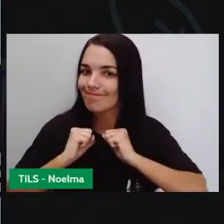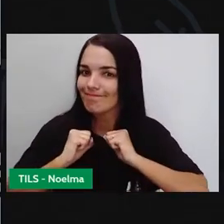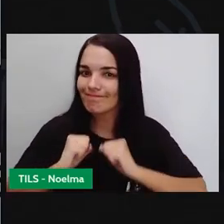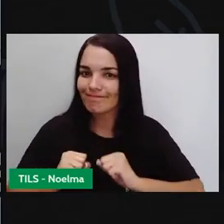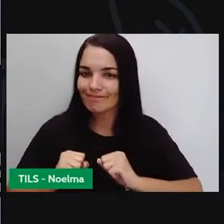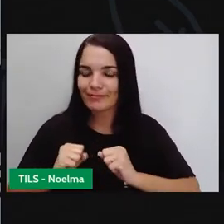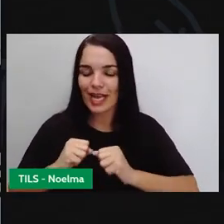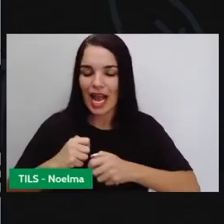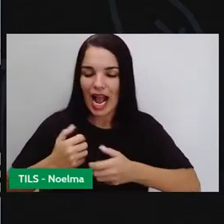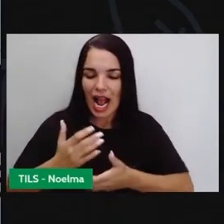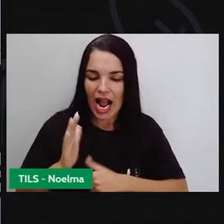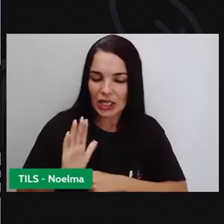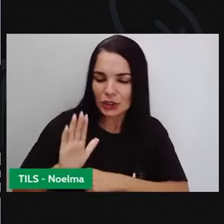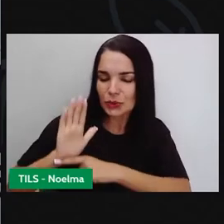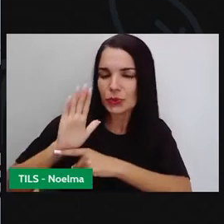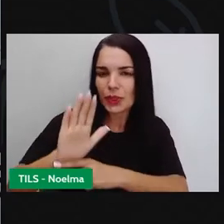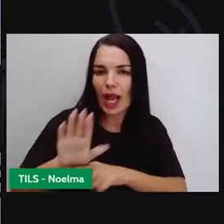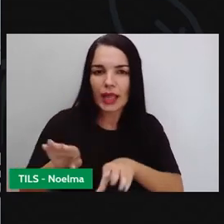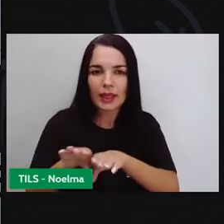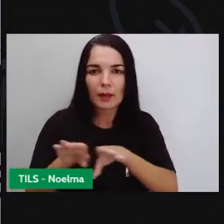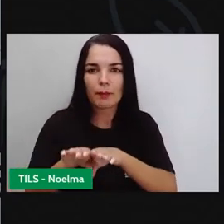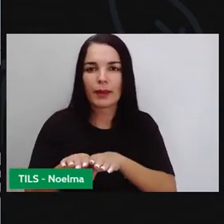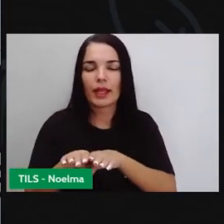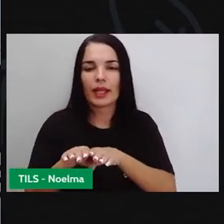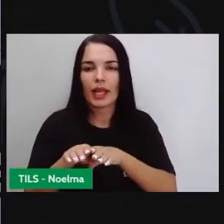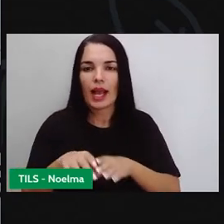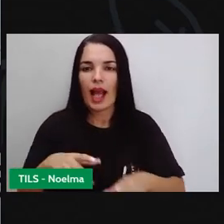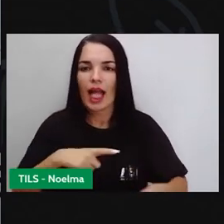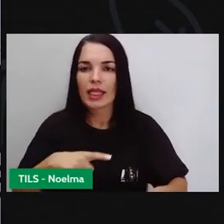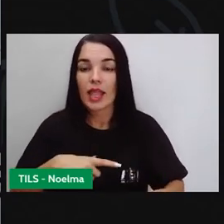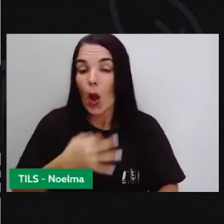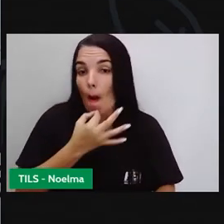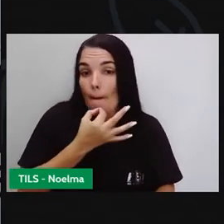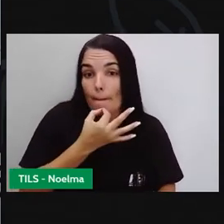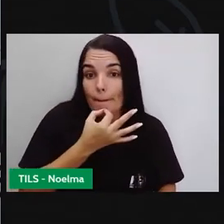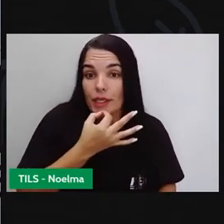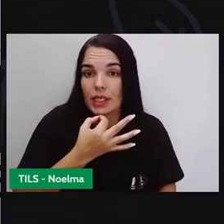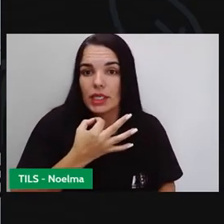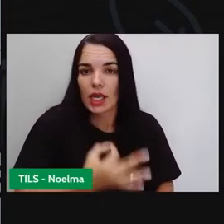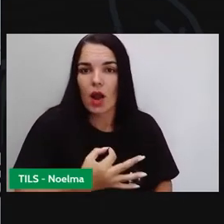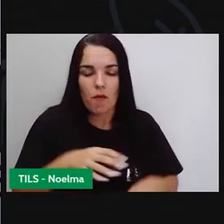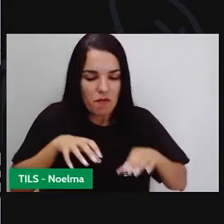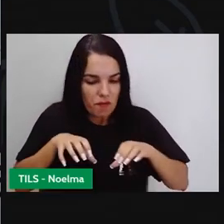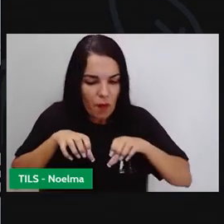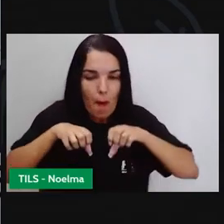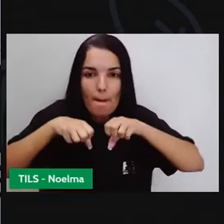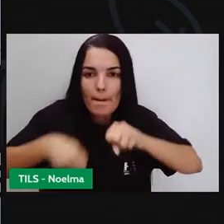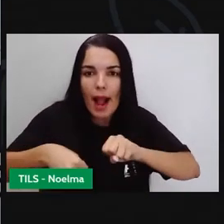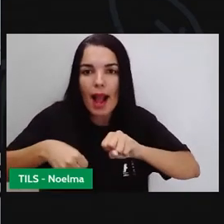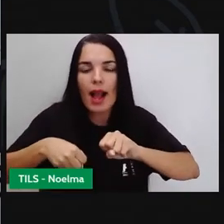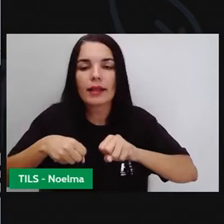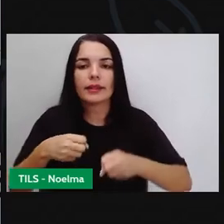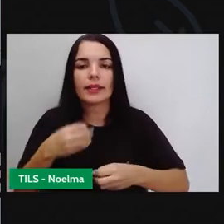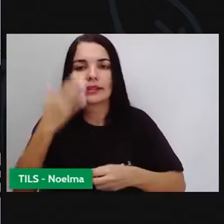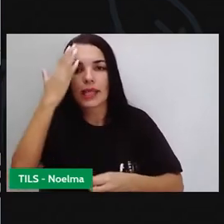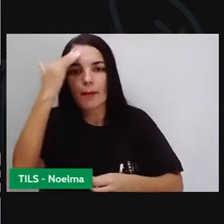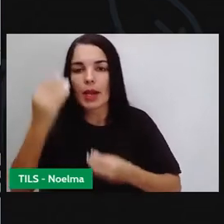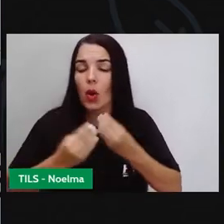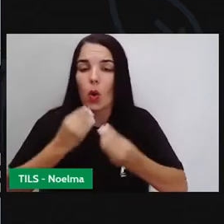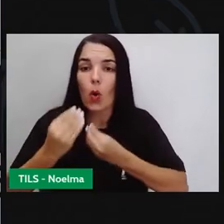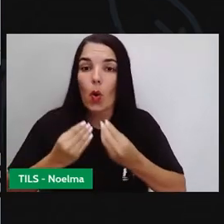habilidade fundamental nos dias atuais em que somos bombardeados por informações a todo momento.